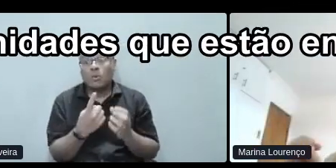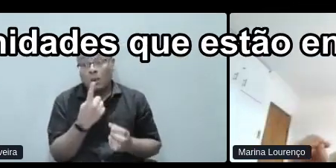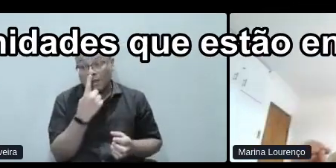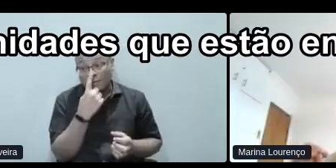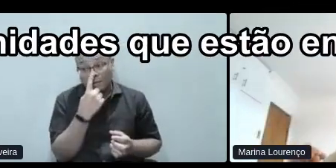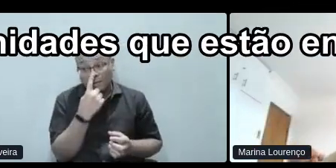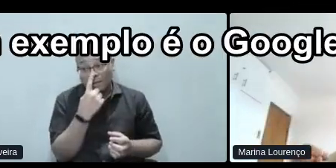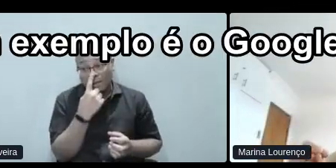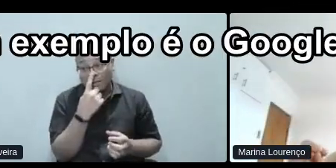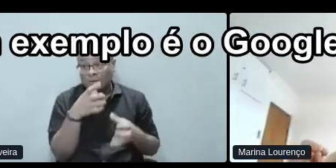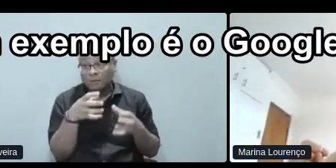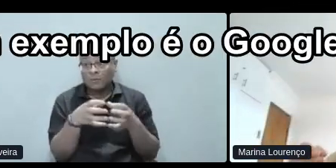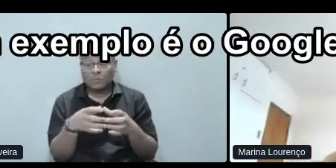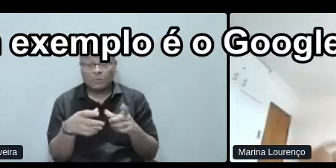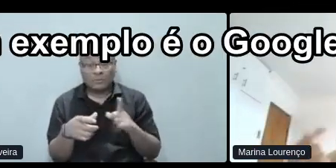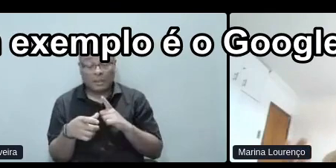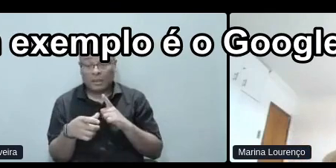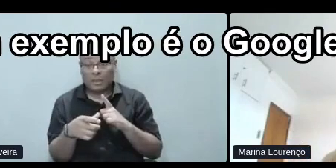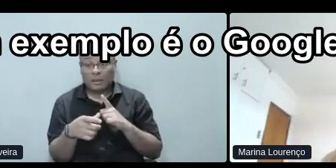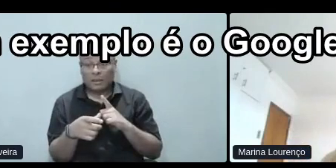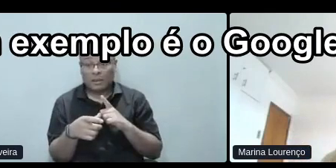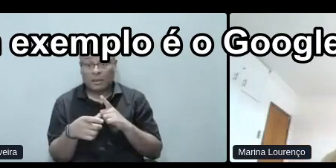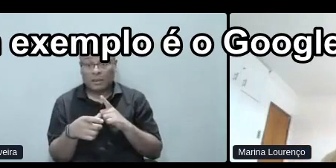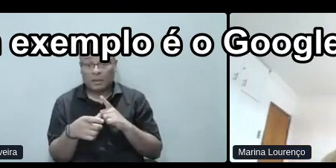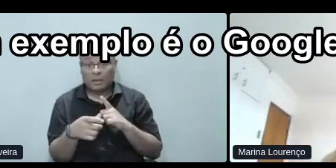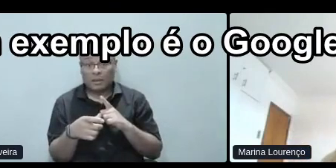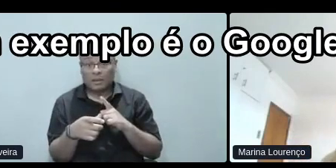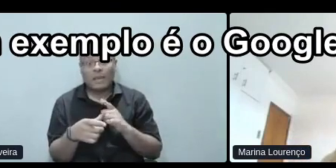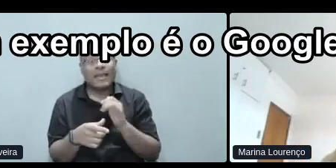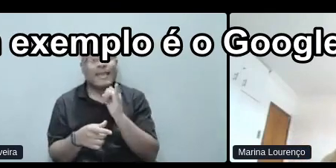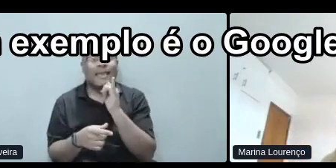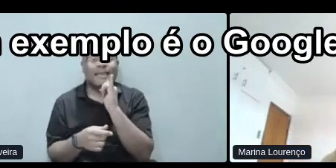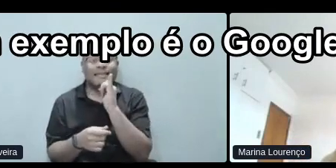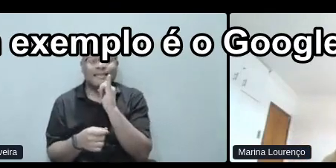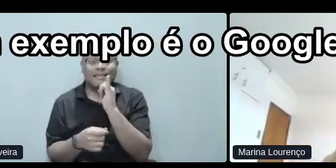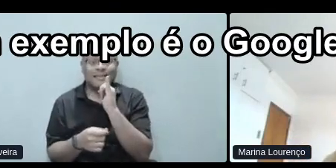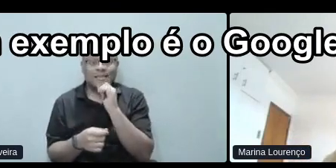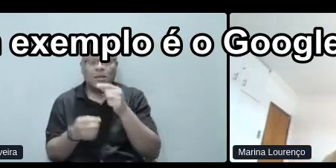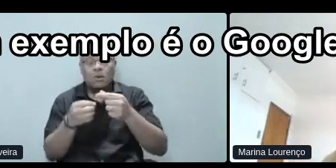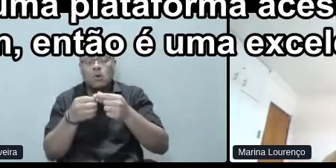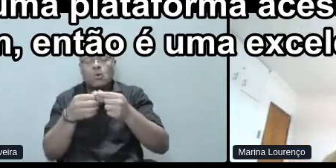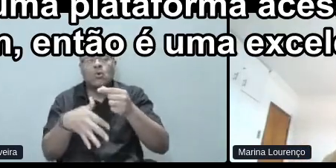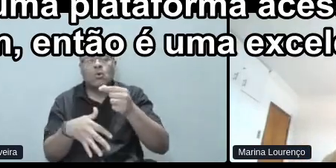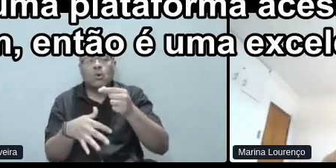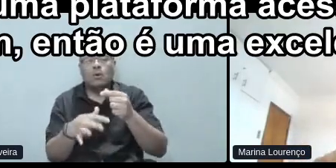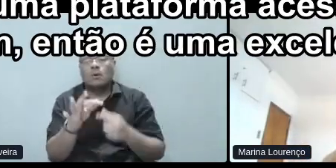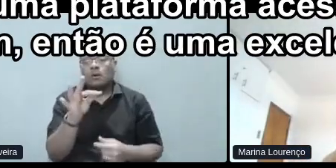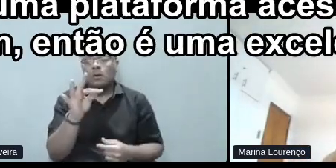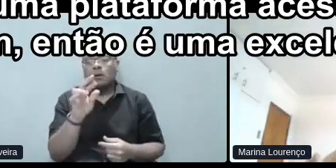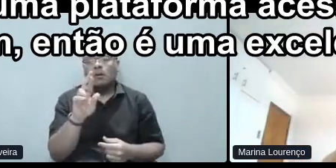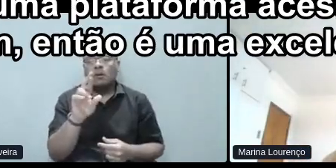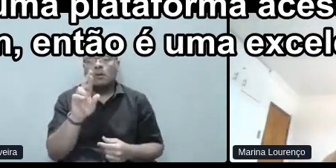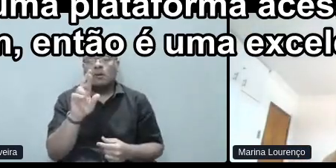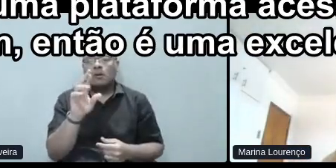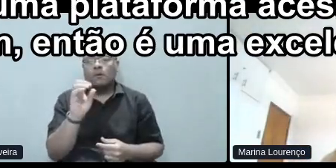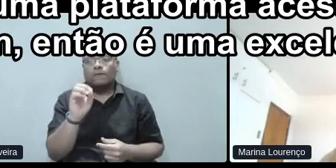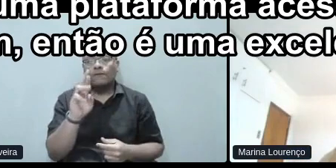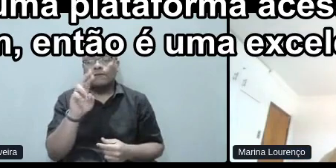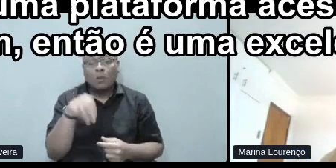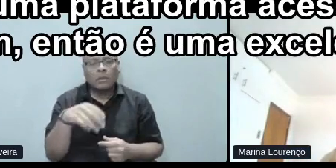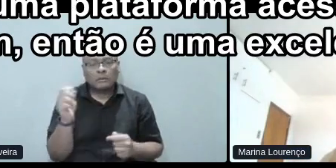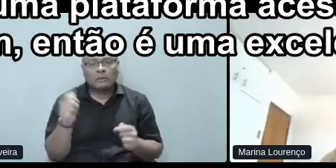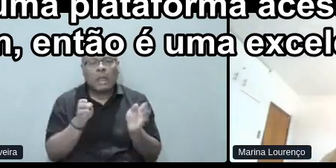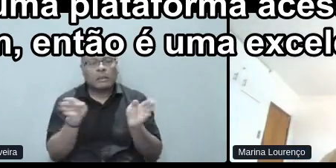envolvido com o público. E um exemplo é o Google Forms, né? Ele é uma plataforma acessível,